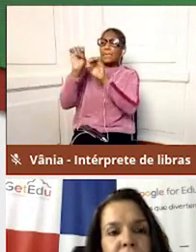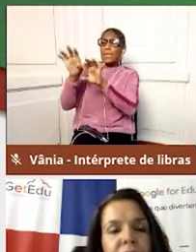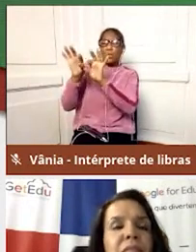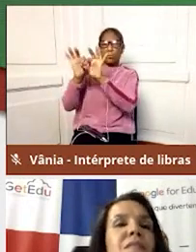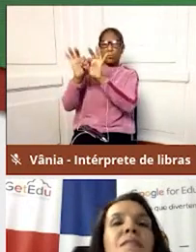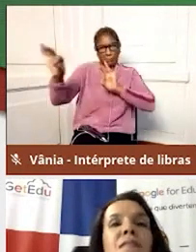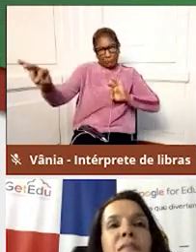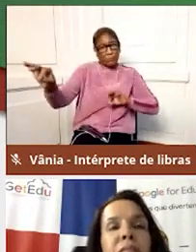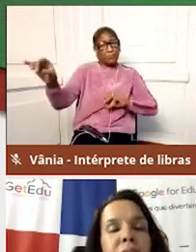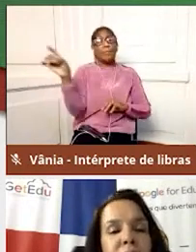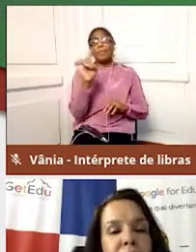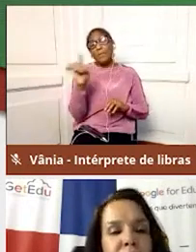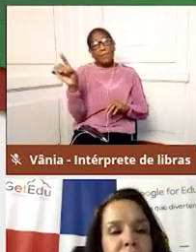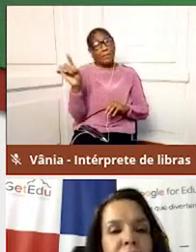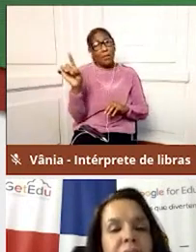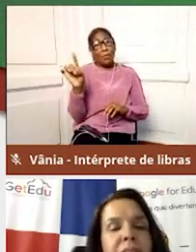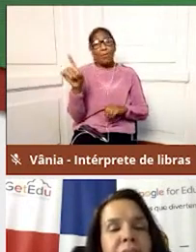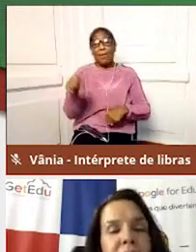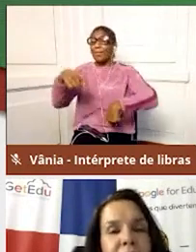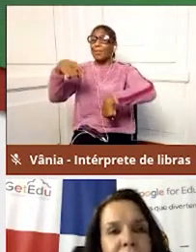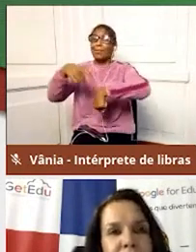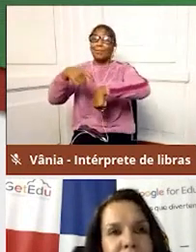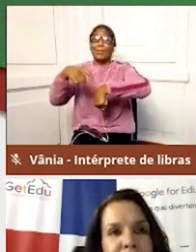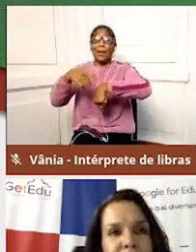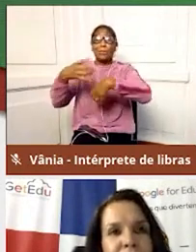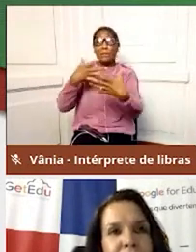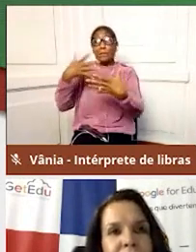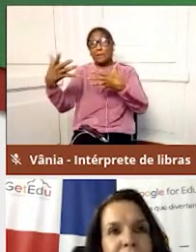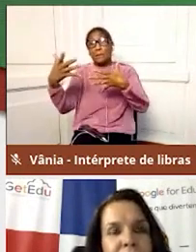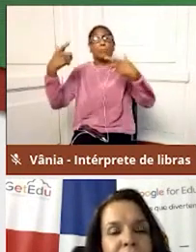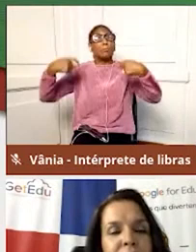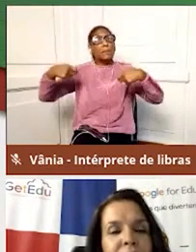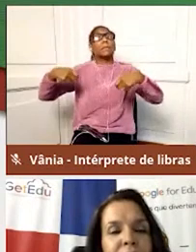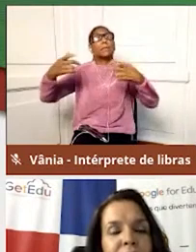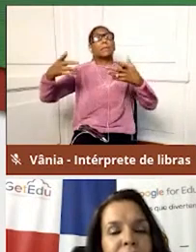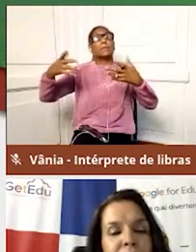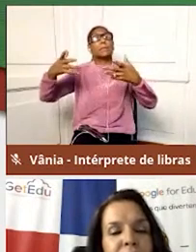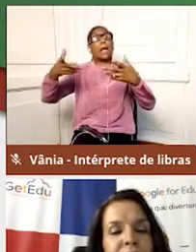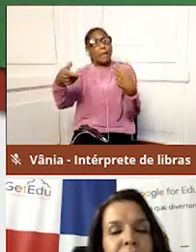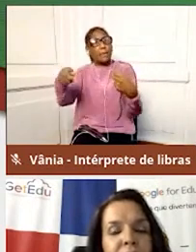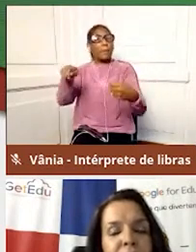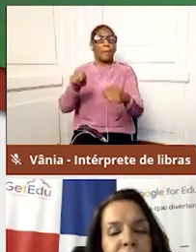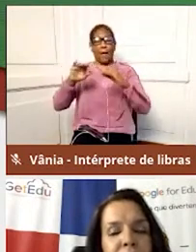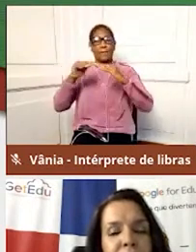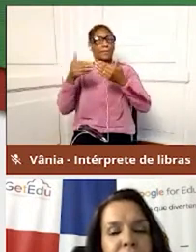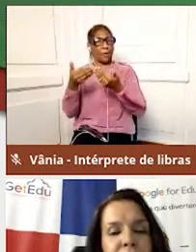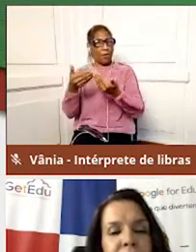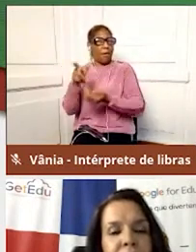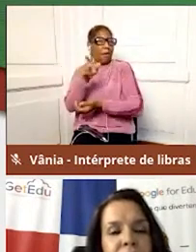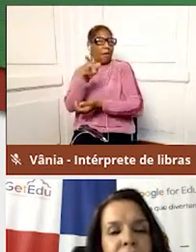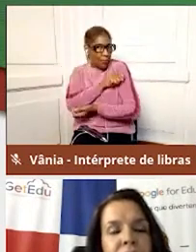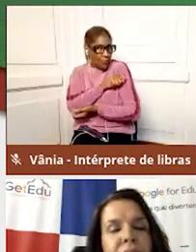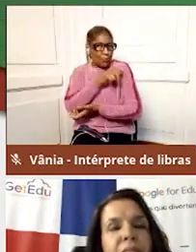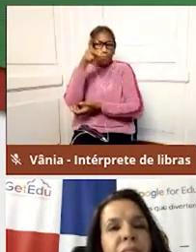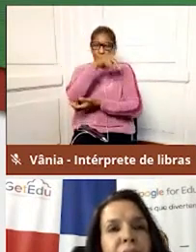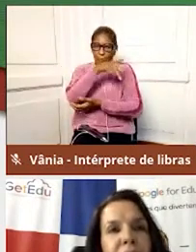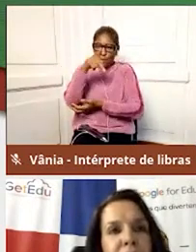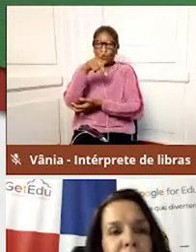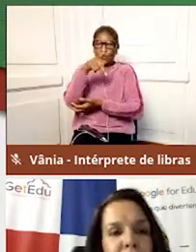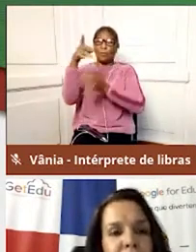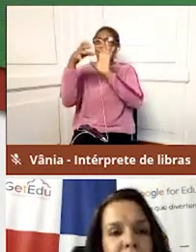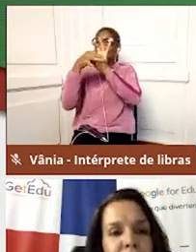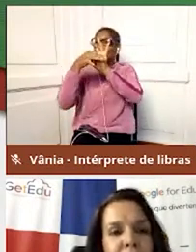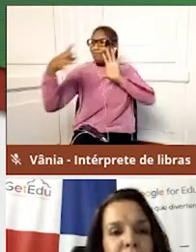Nós estamos falando de momentos remotos para que a escola e os alunos não percam esse